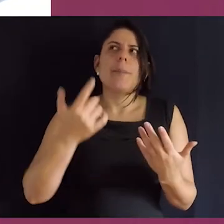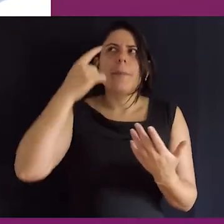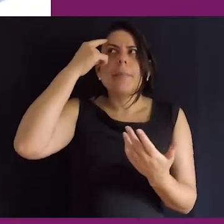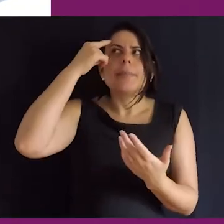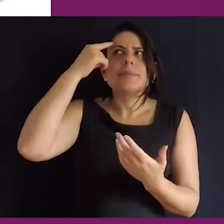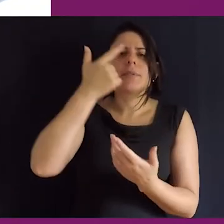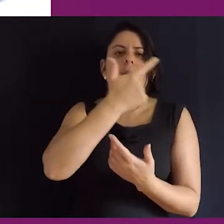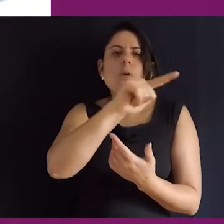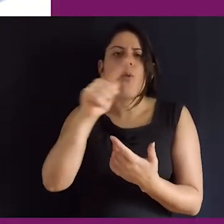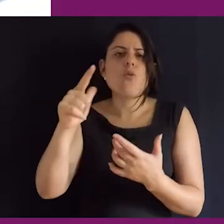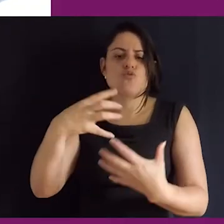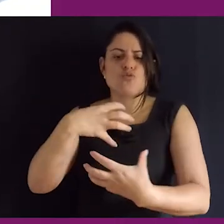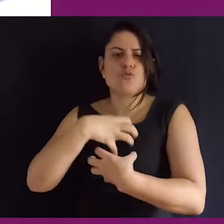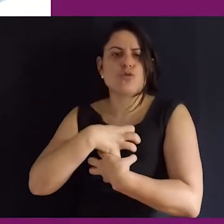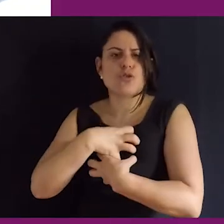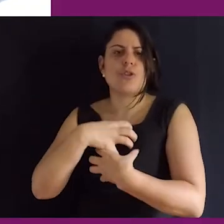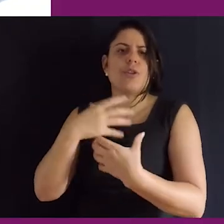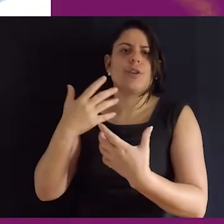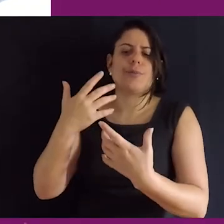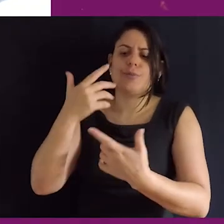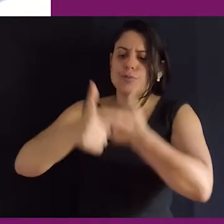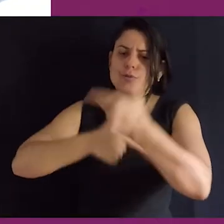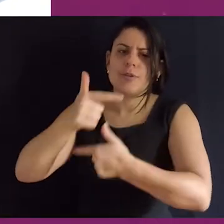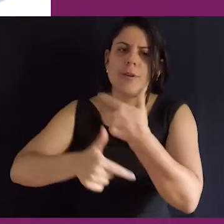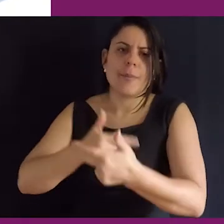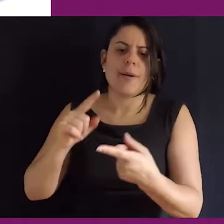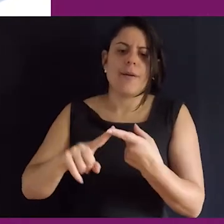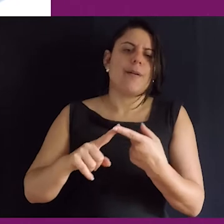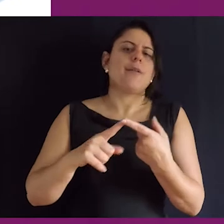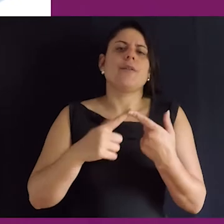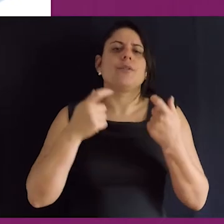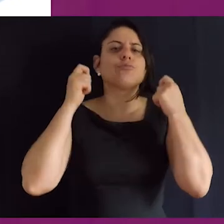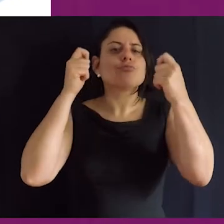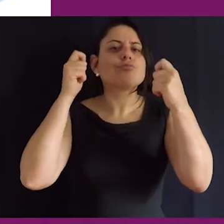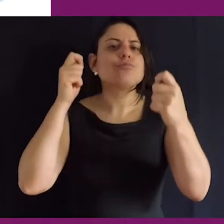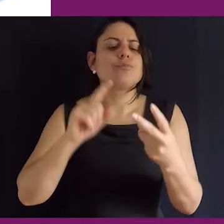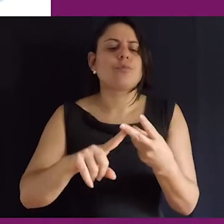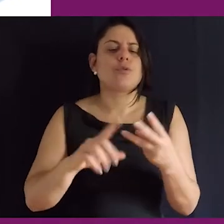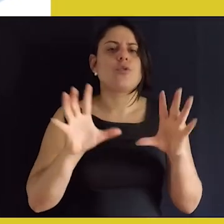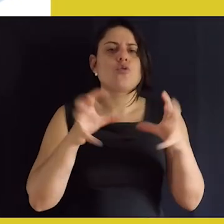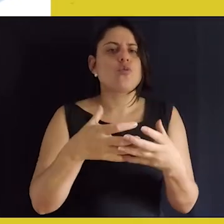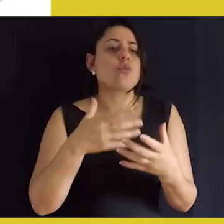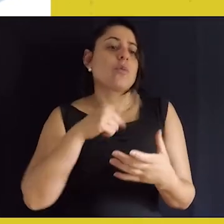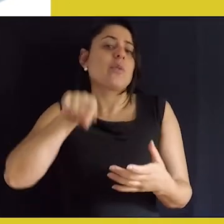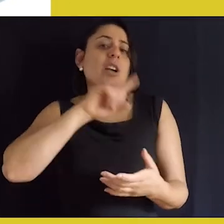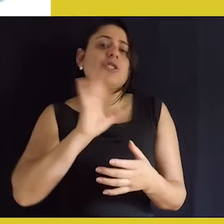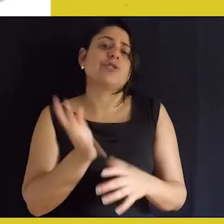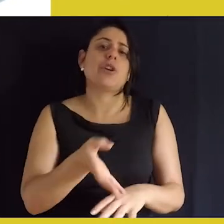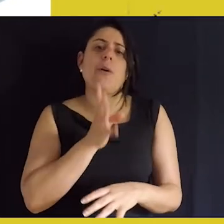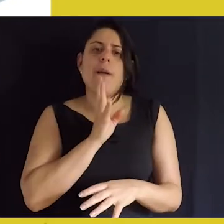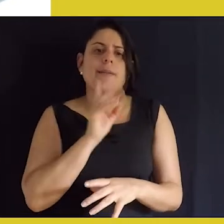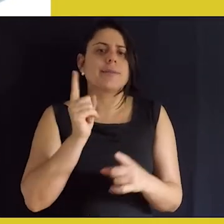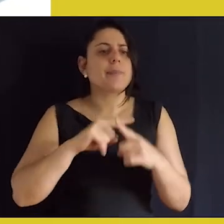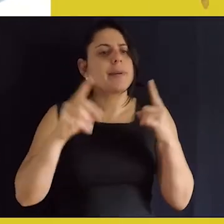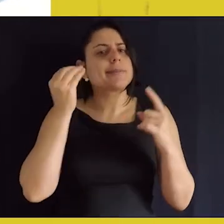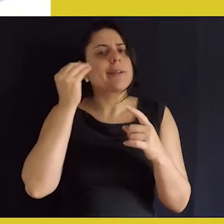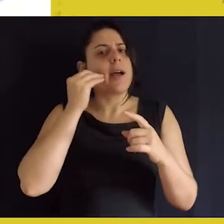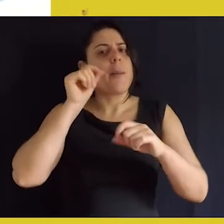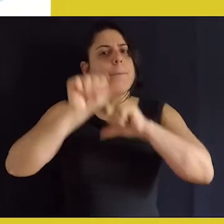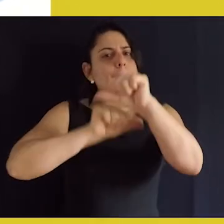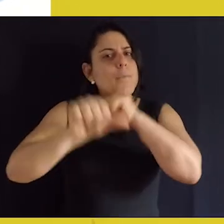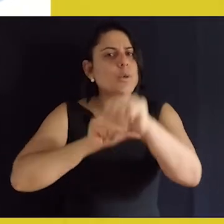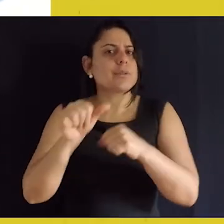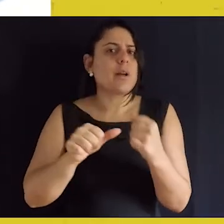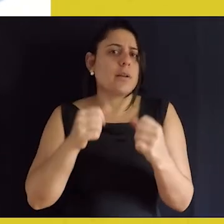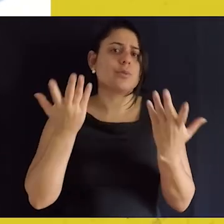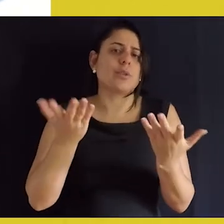pensar outras formas, talvez, de aglomerações, de ações coletivas, não é, que não necessariamente as que a gente